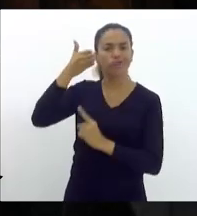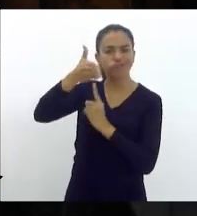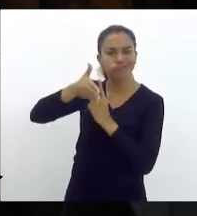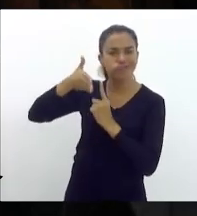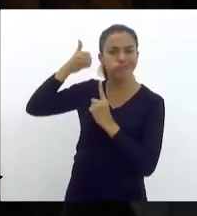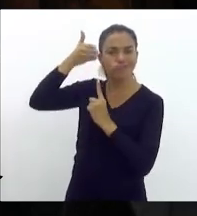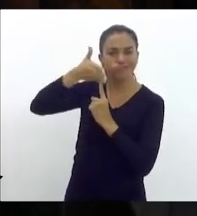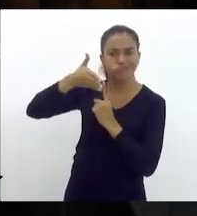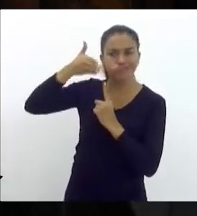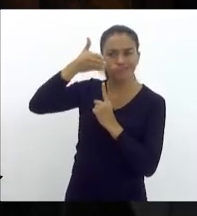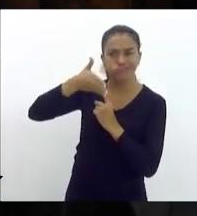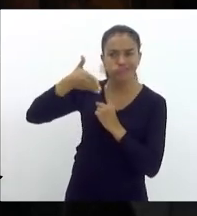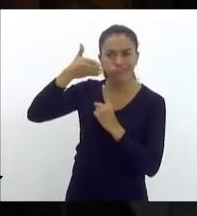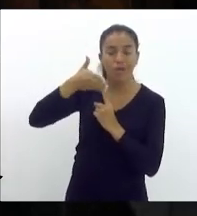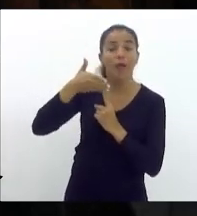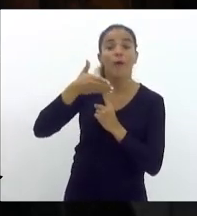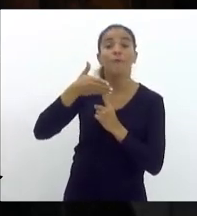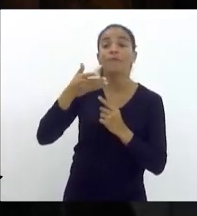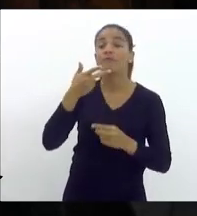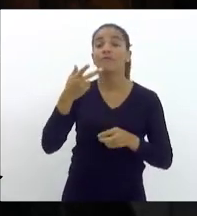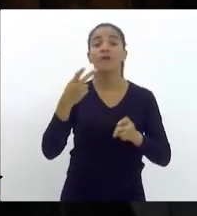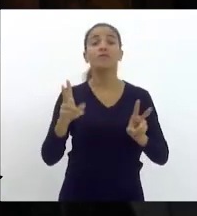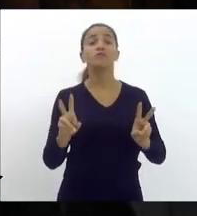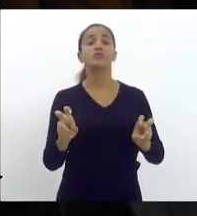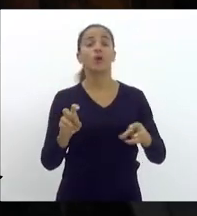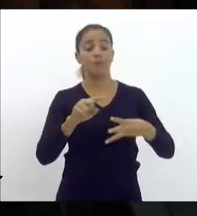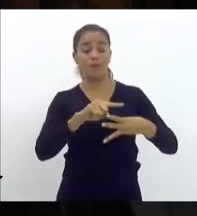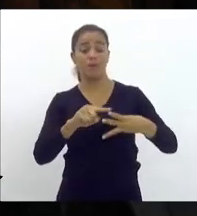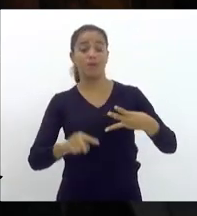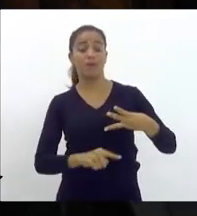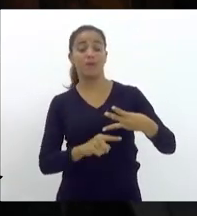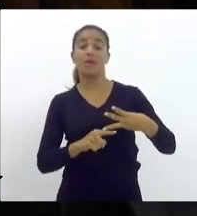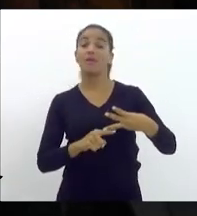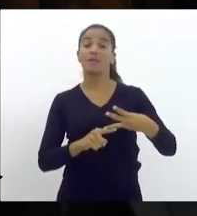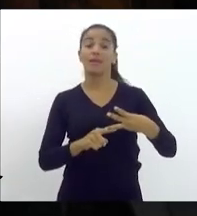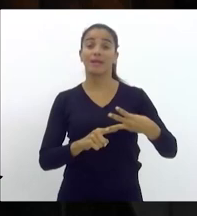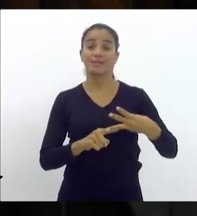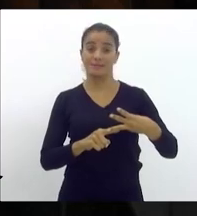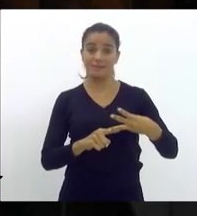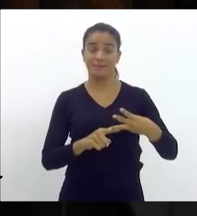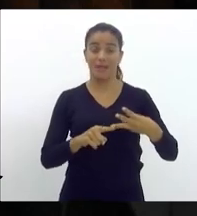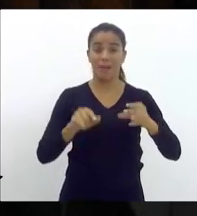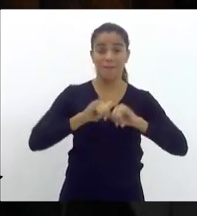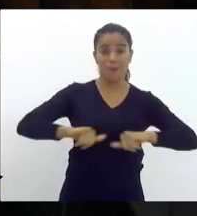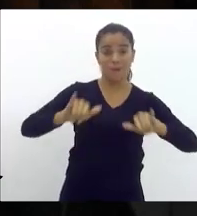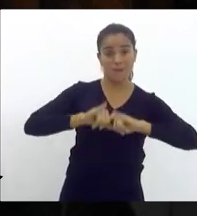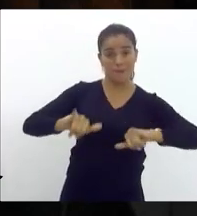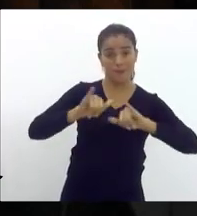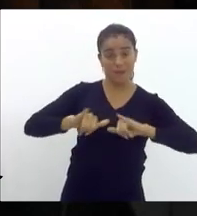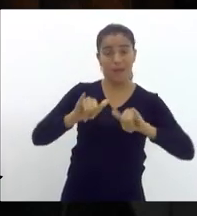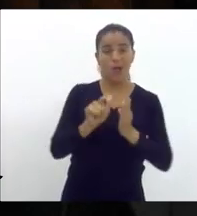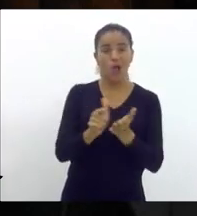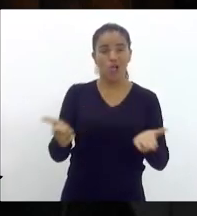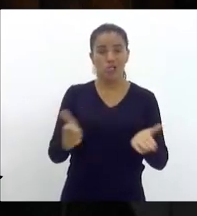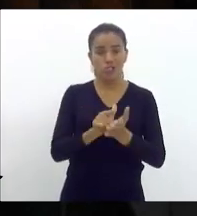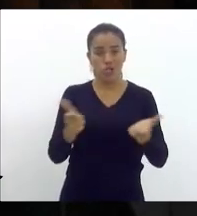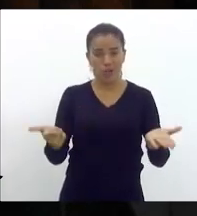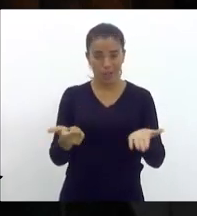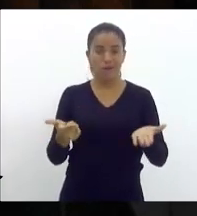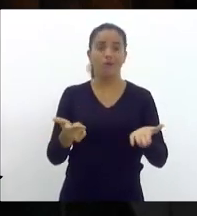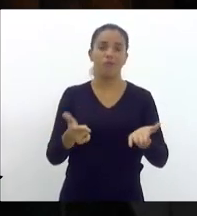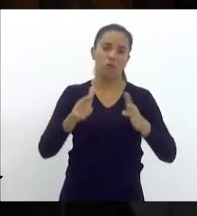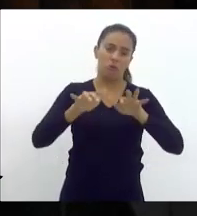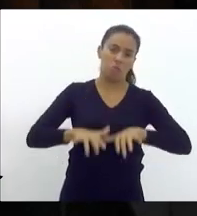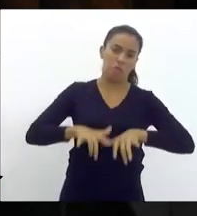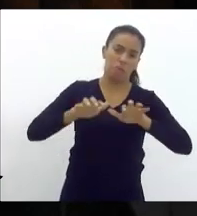plenário, repercutindo três matérias do jornal O Globo, que foram editadas